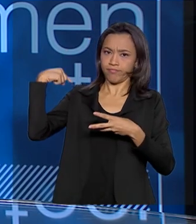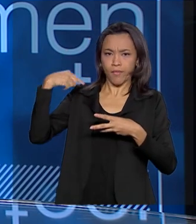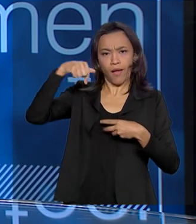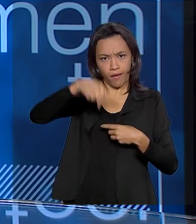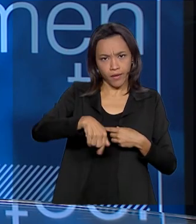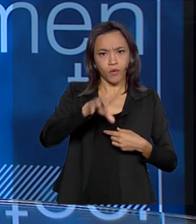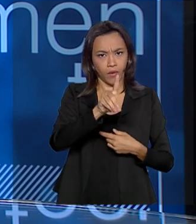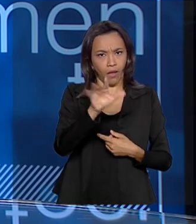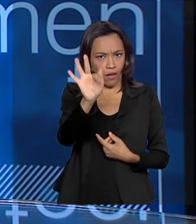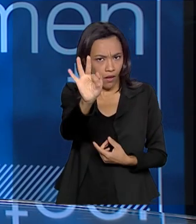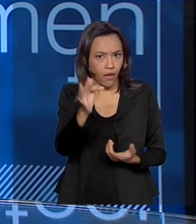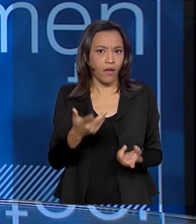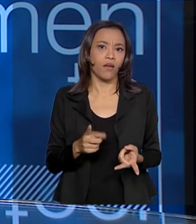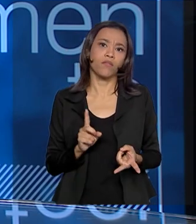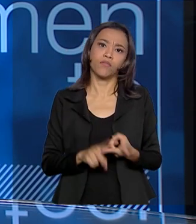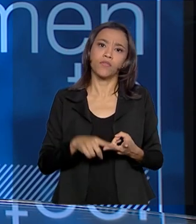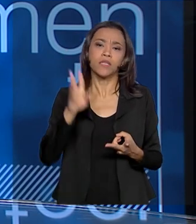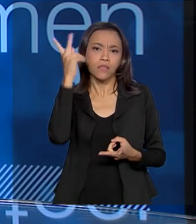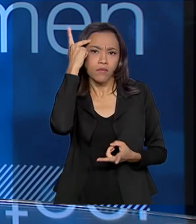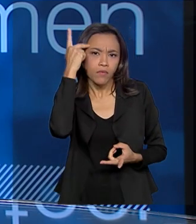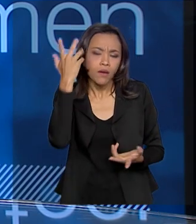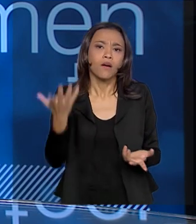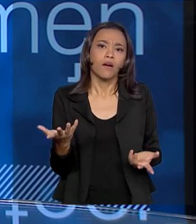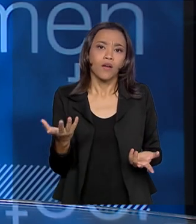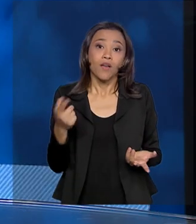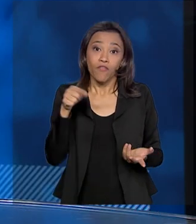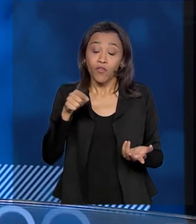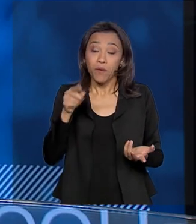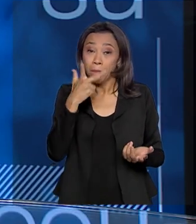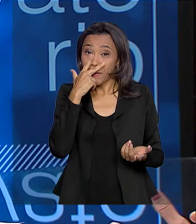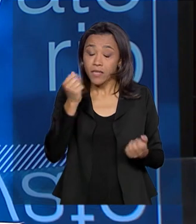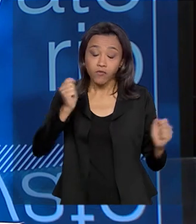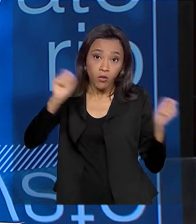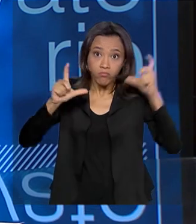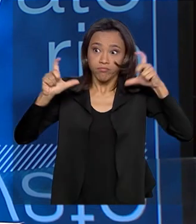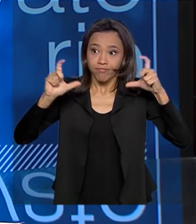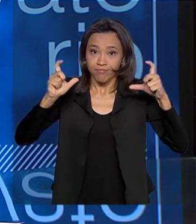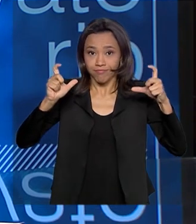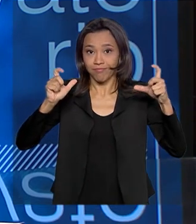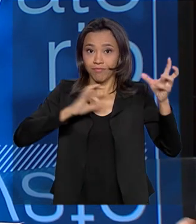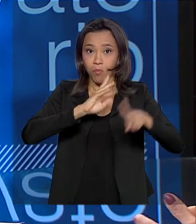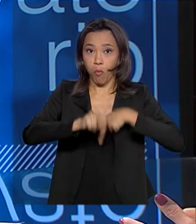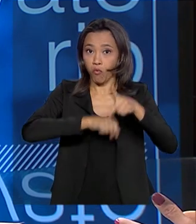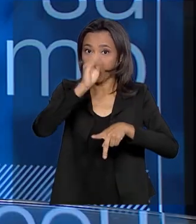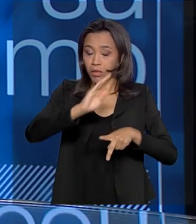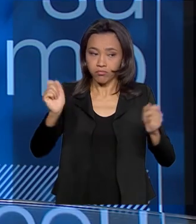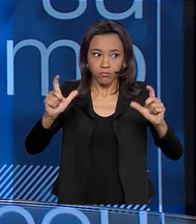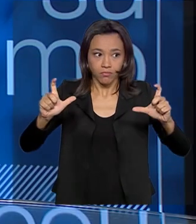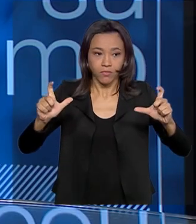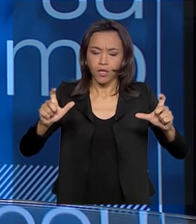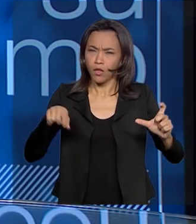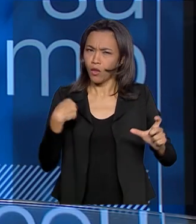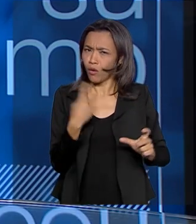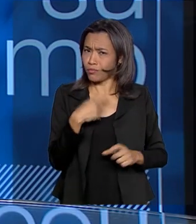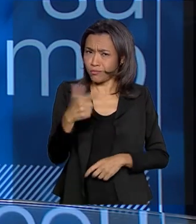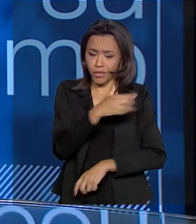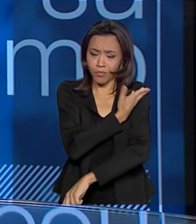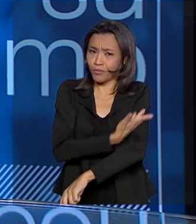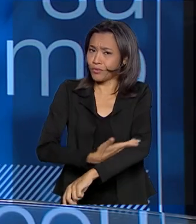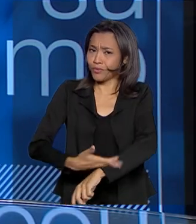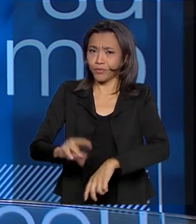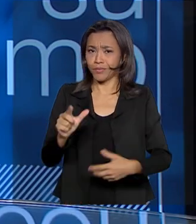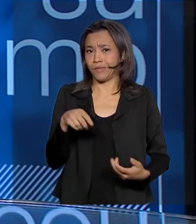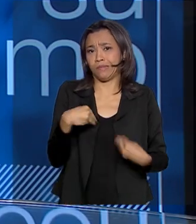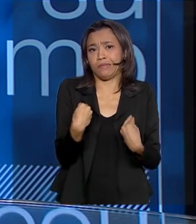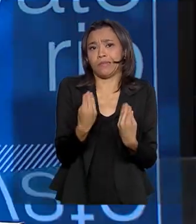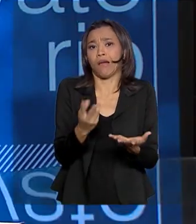DF, também, no Sistema Cantareira, foram uma chacoalhada para o brasileiro. Nós não temos muito ainda a cultura de dar o devido valor